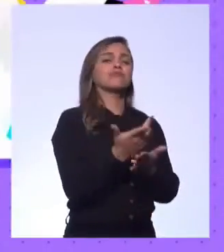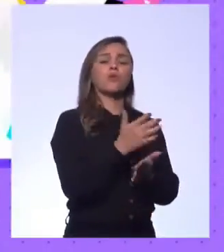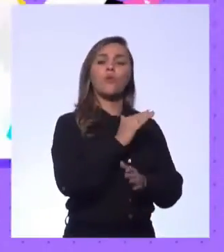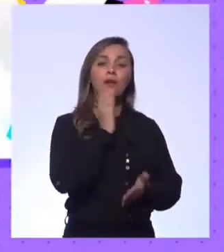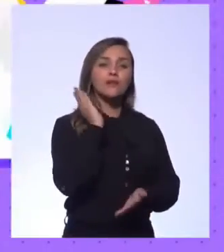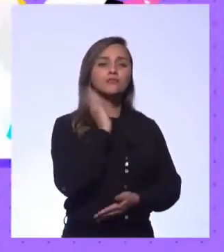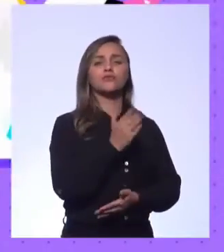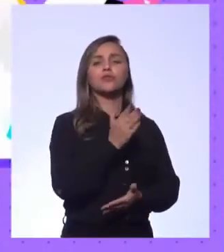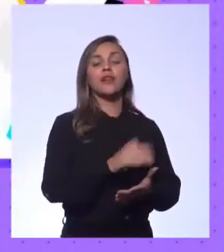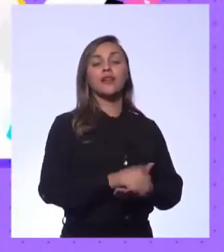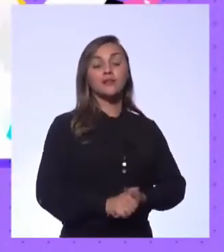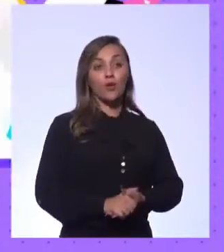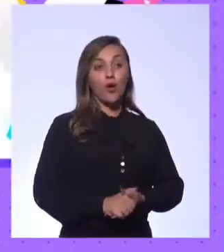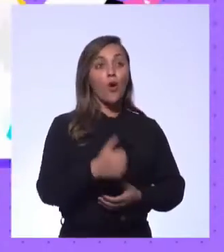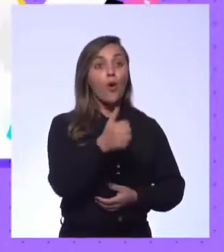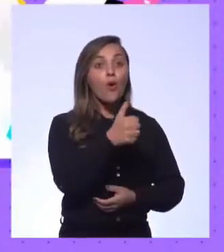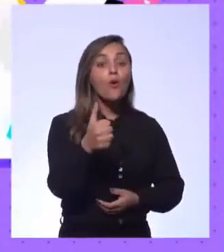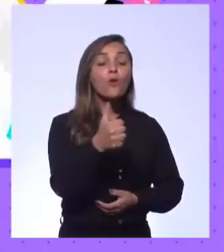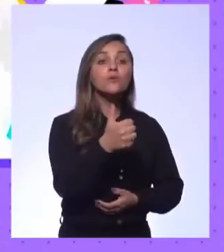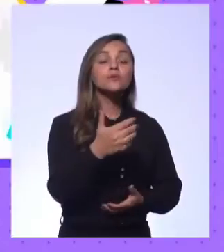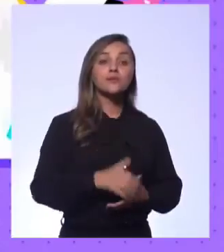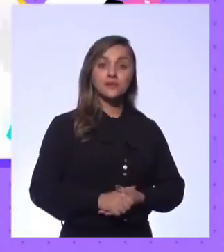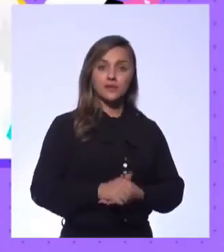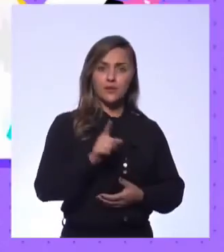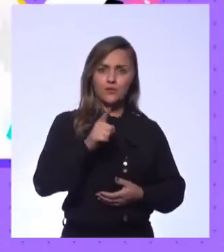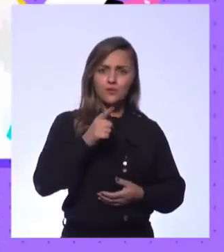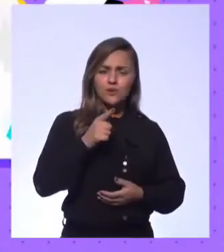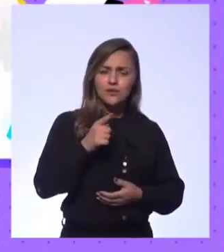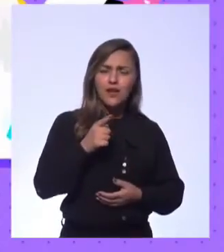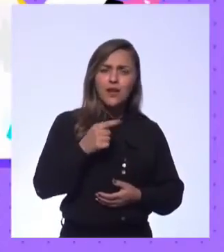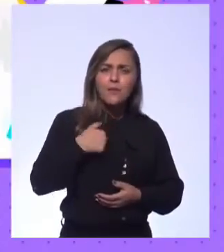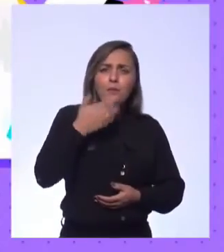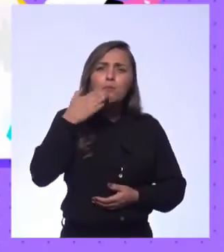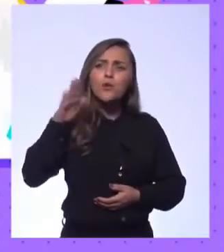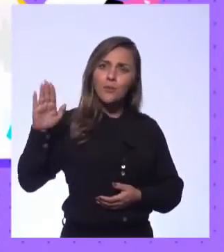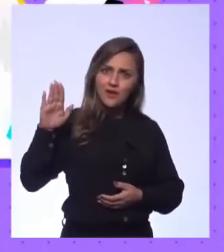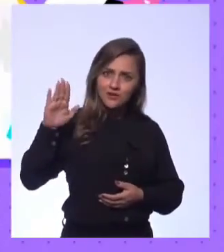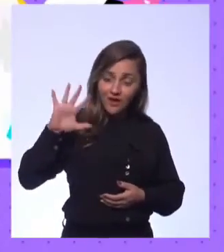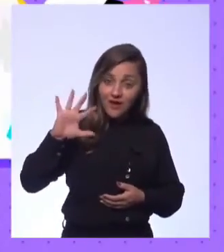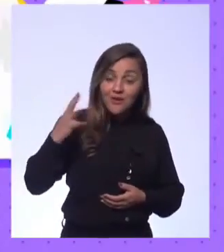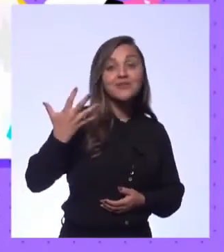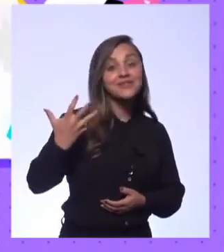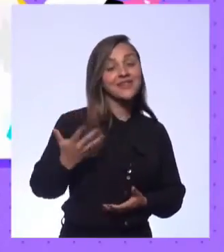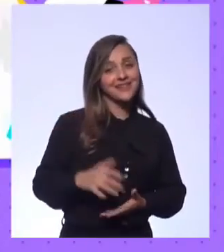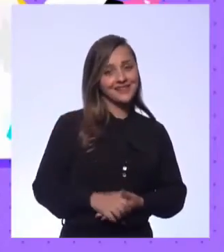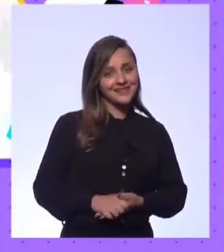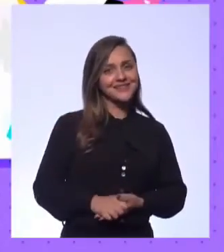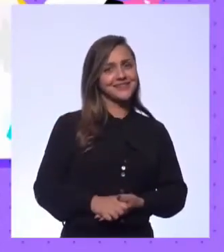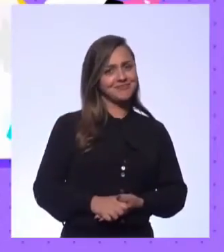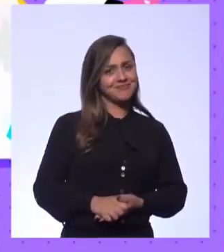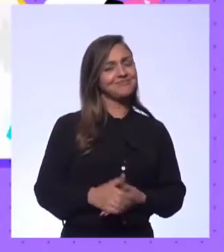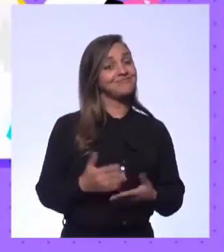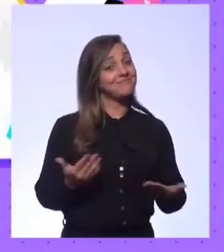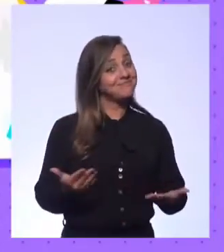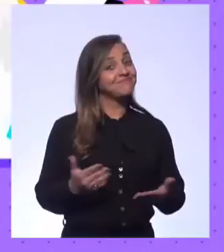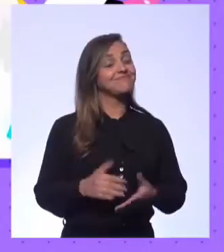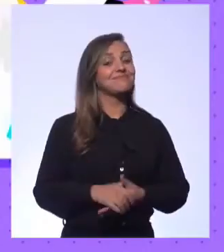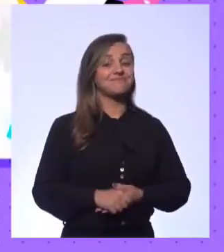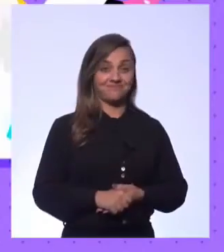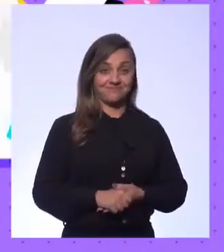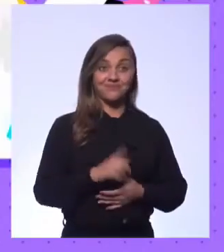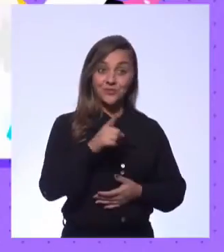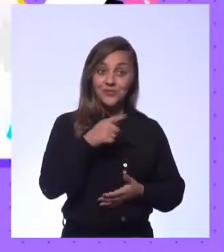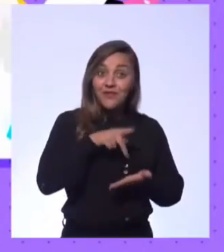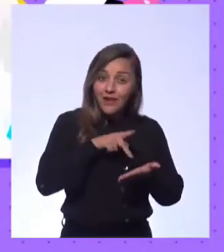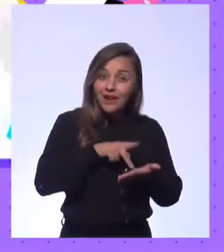sempre pesquisa. Onze, você cumpre o que promete? Nossa, importantíssima esta. Isso é uma coisa importante. Honestidade nessa